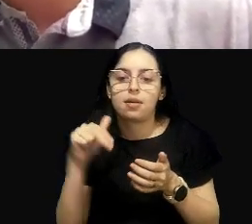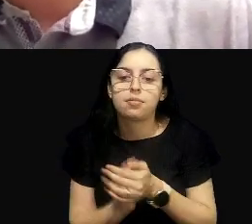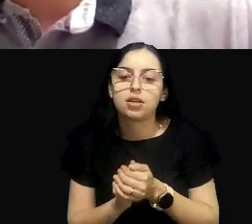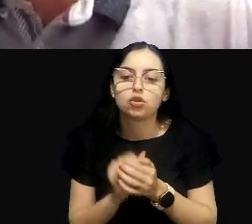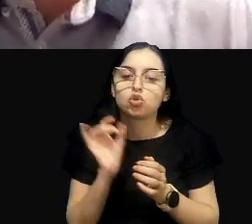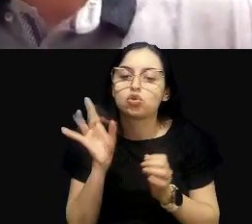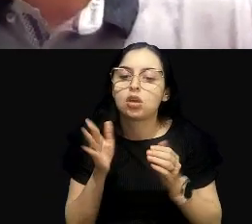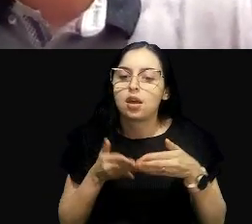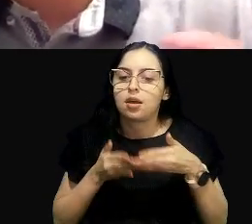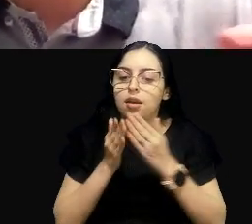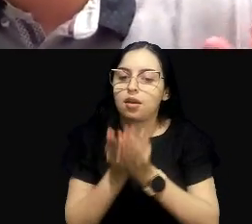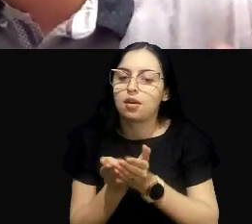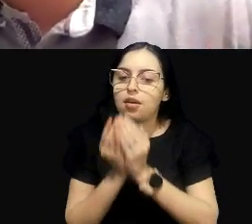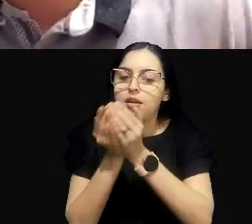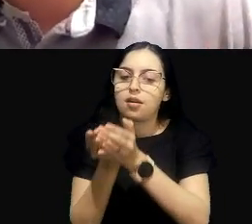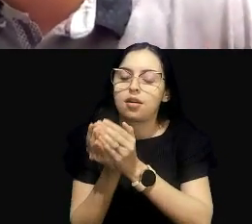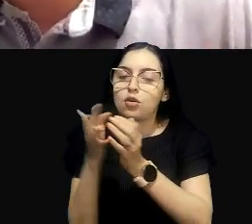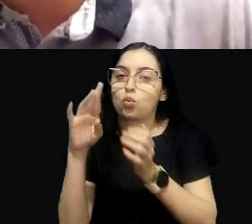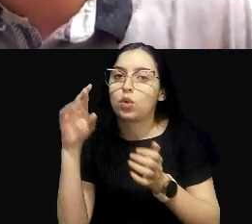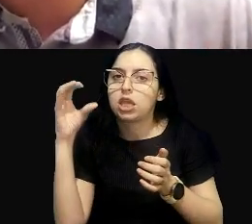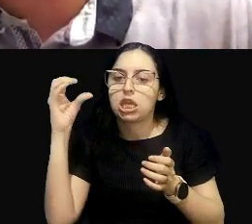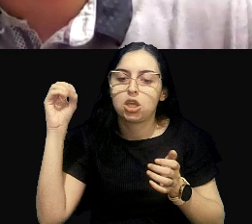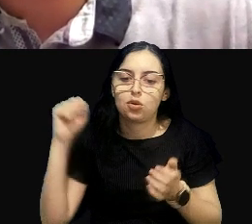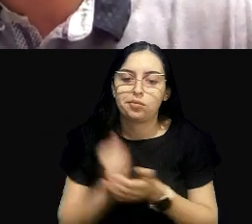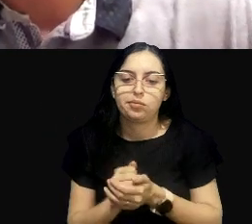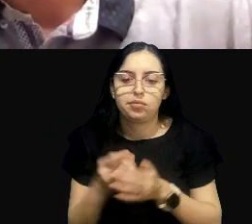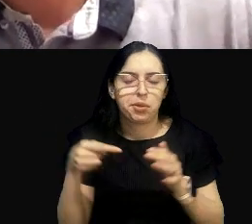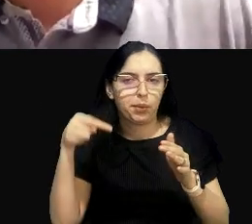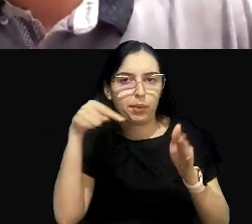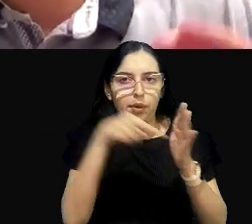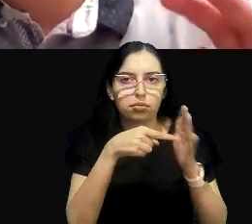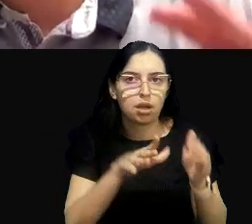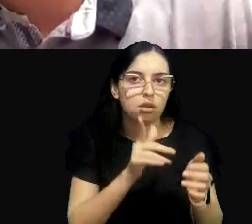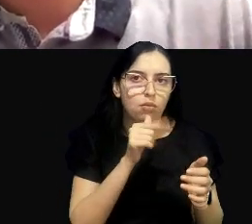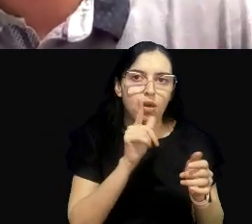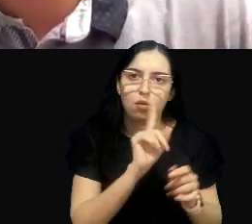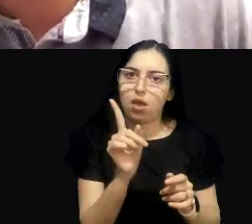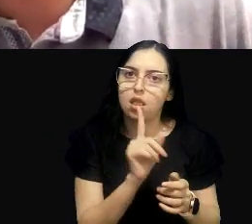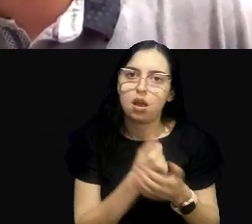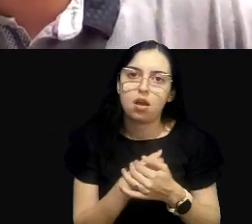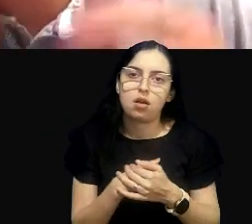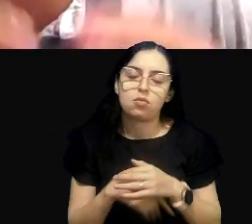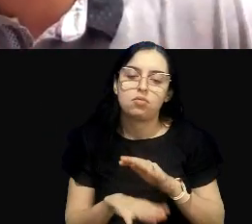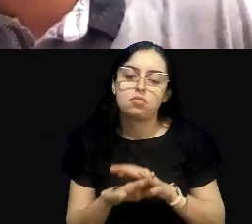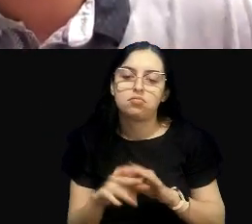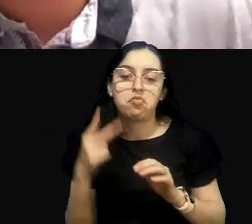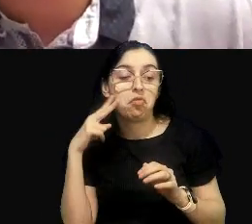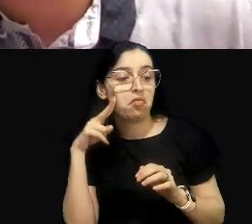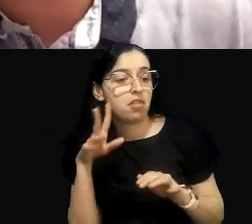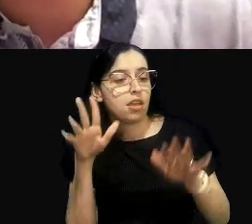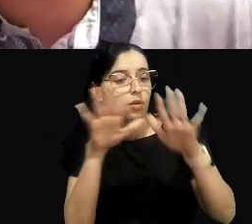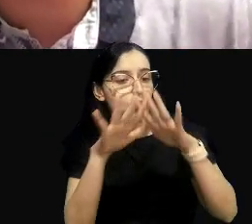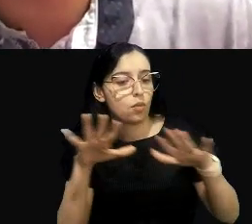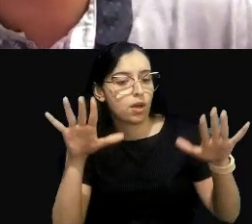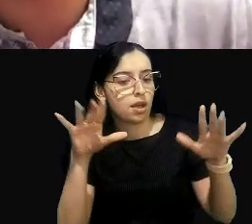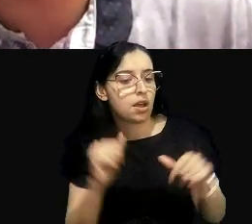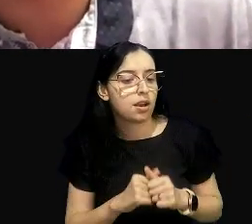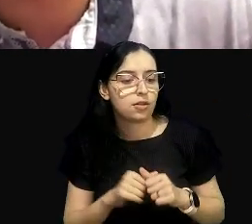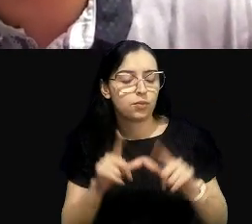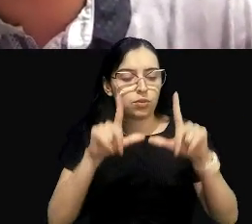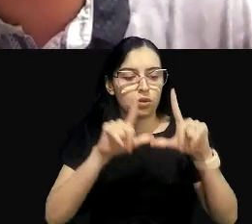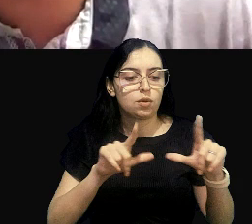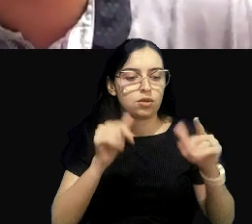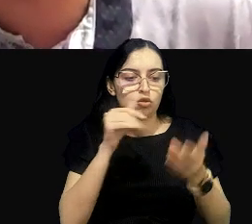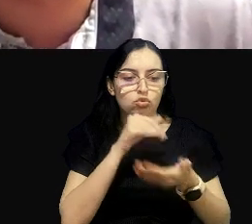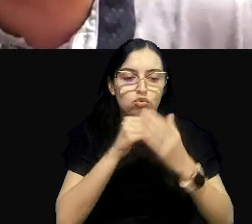serve para navegar, e olha lá, porque você não pode ter contato com a água, e ele serve para harmonia paisagística, para você colocar no cartão postal da cidade de